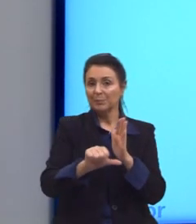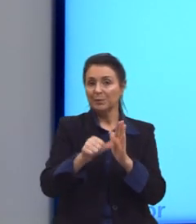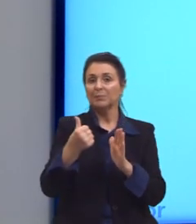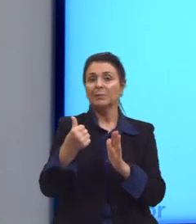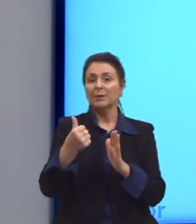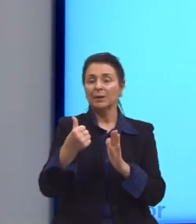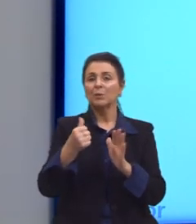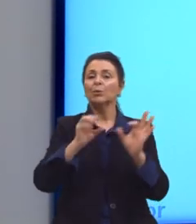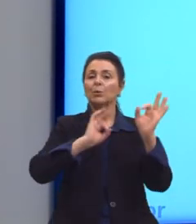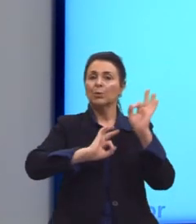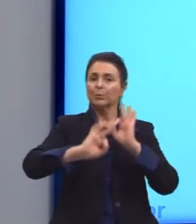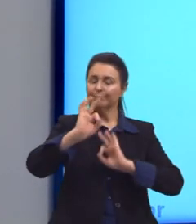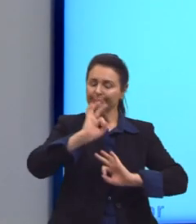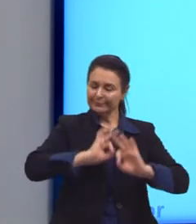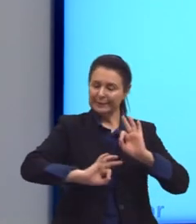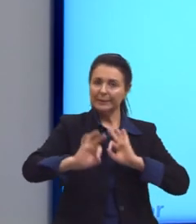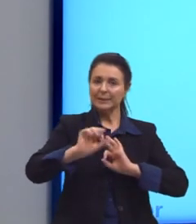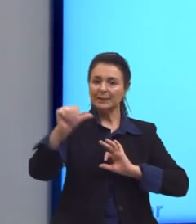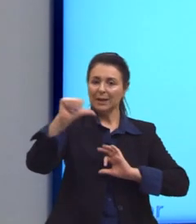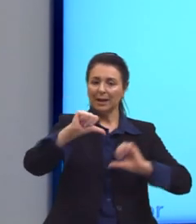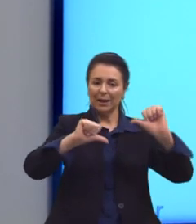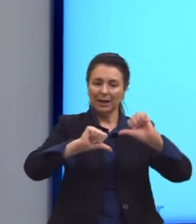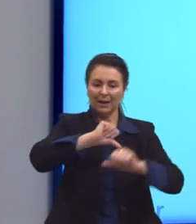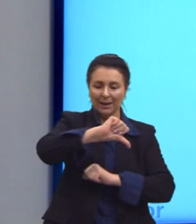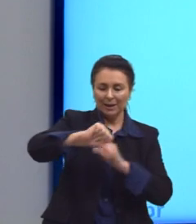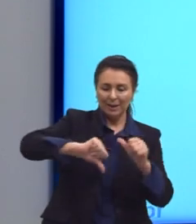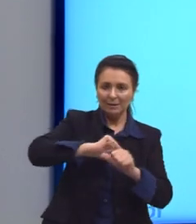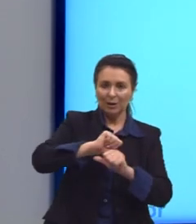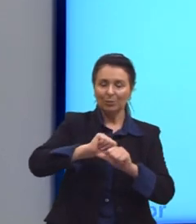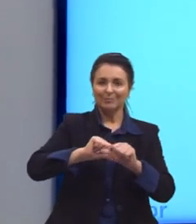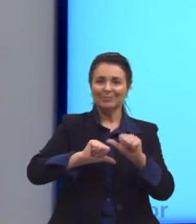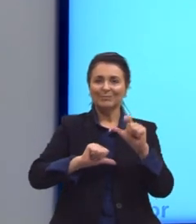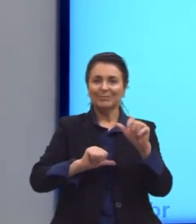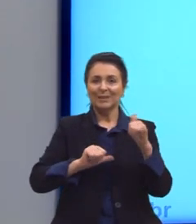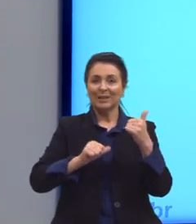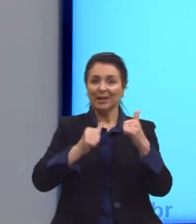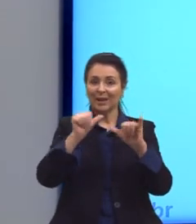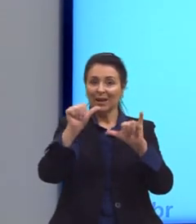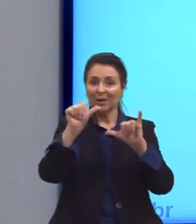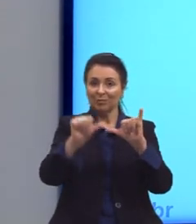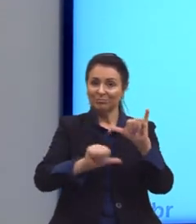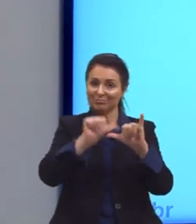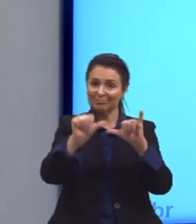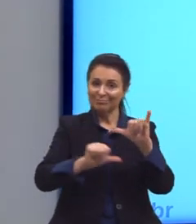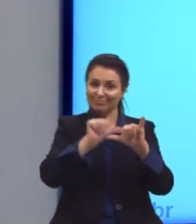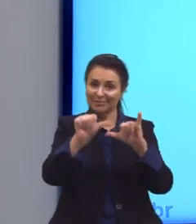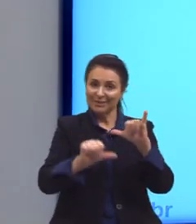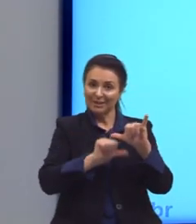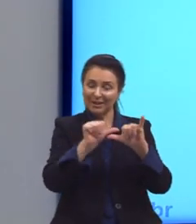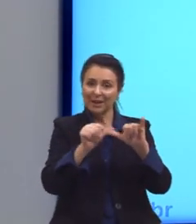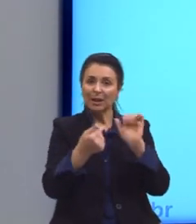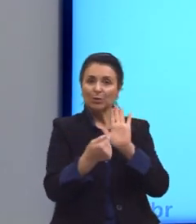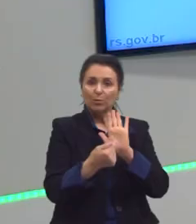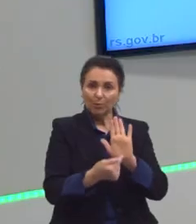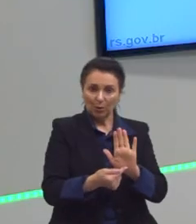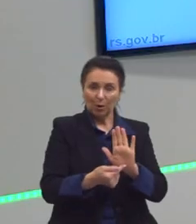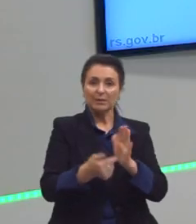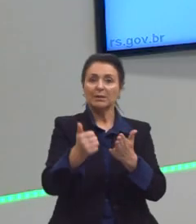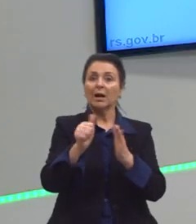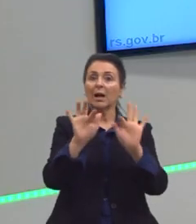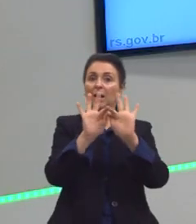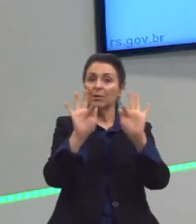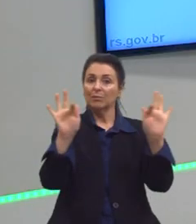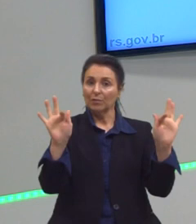nós montamos a reação de neutralização, traz a fórmula do ácido acético e